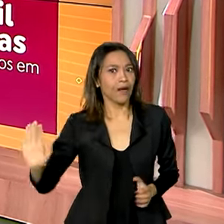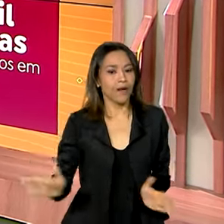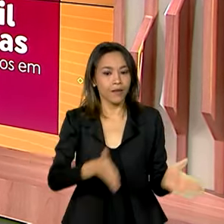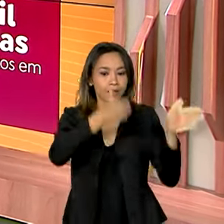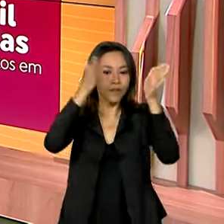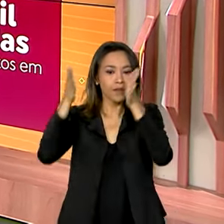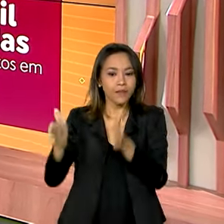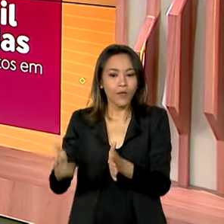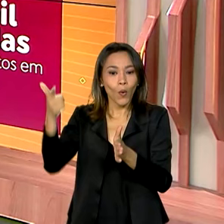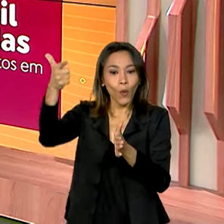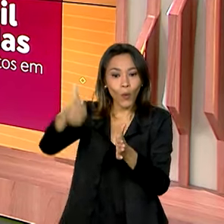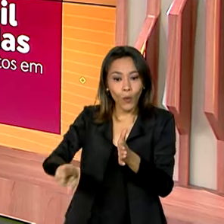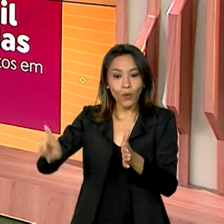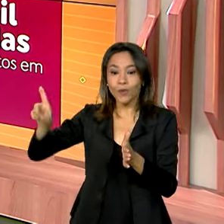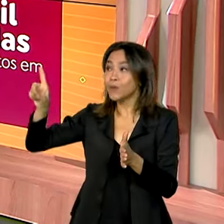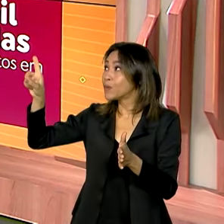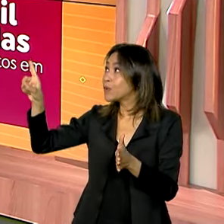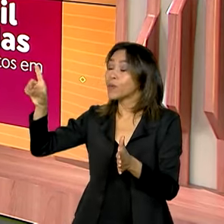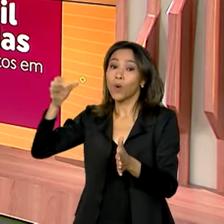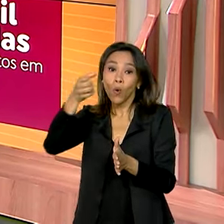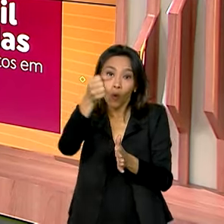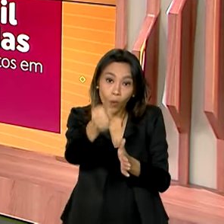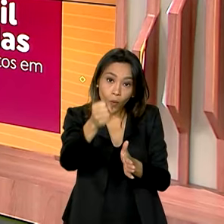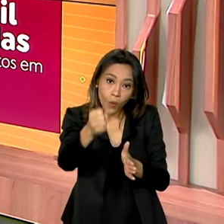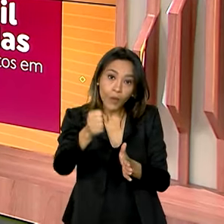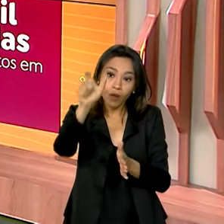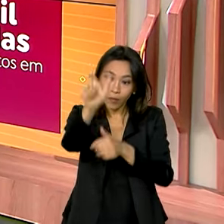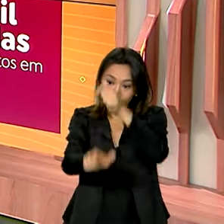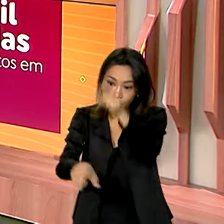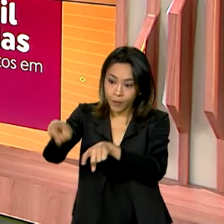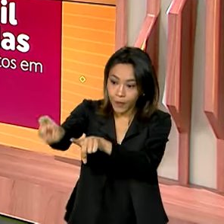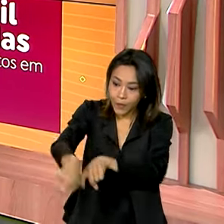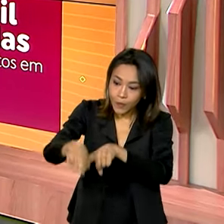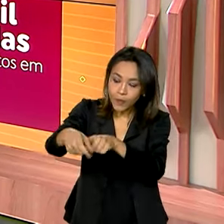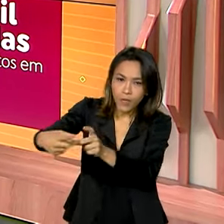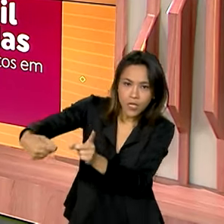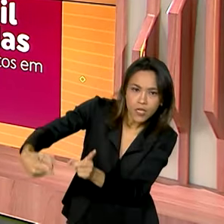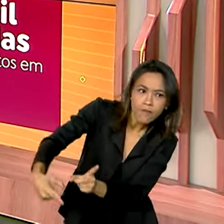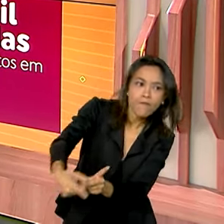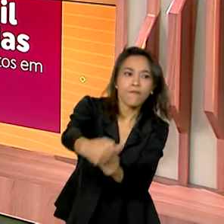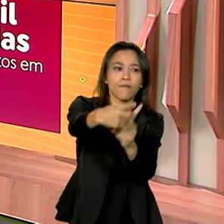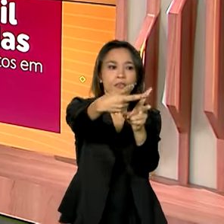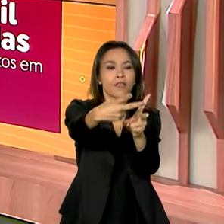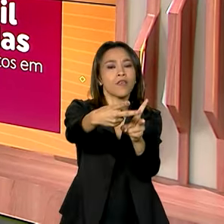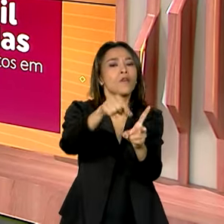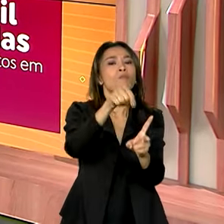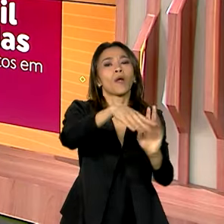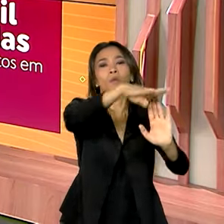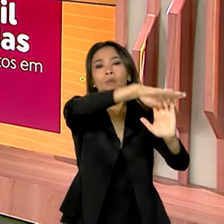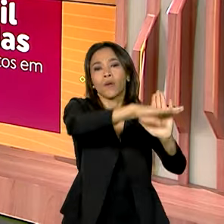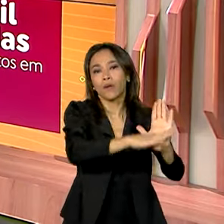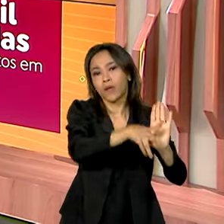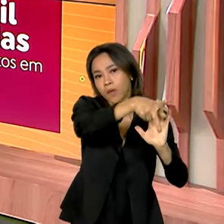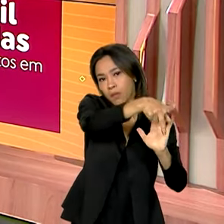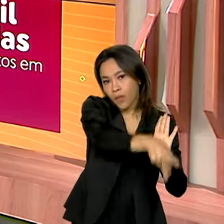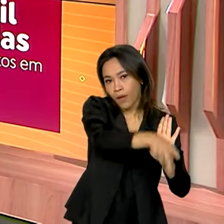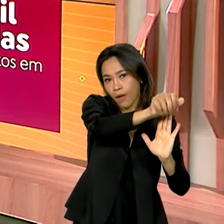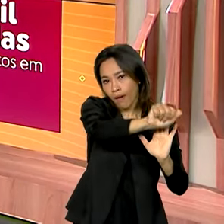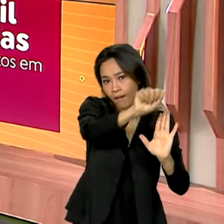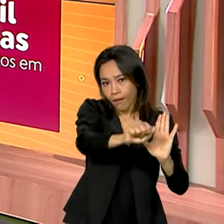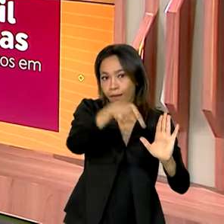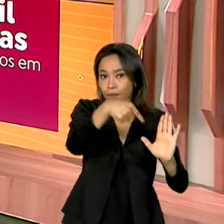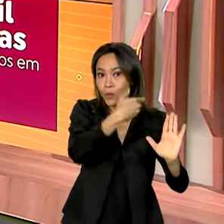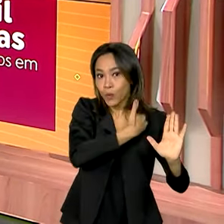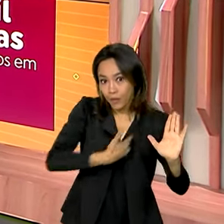também com oito agricultores familiares que venderam alimentos para o programa de aquisição de alimentos neste